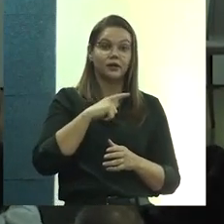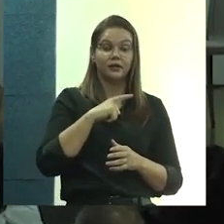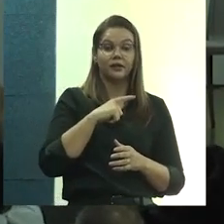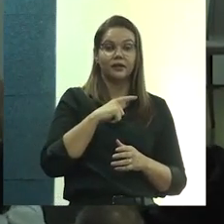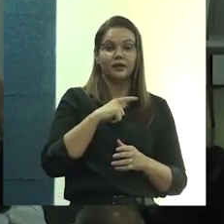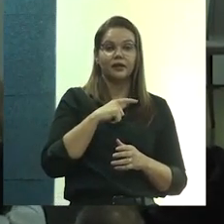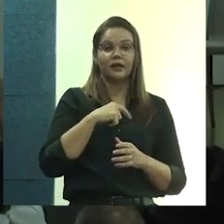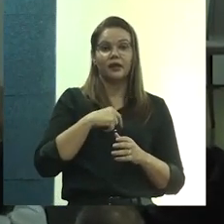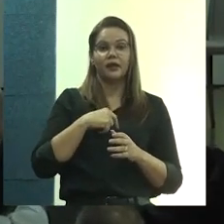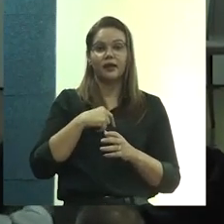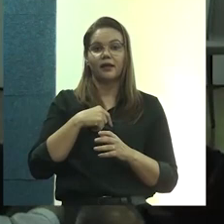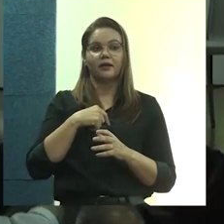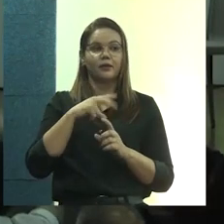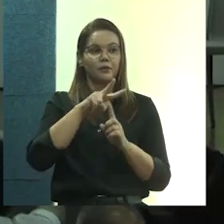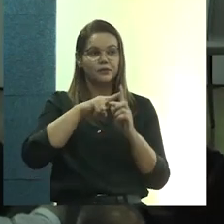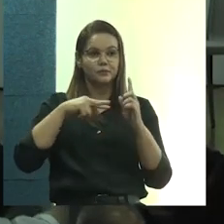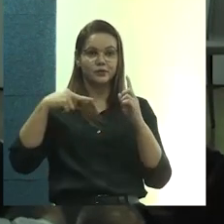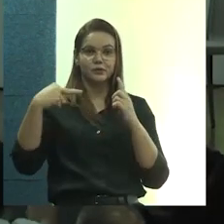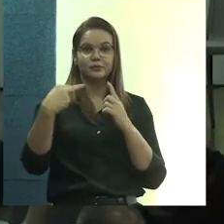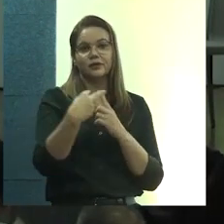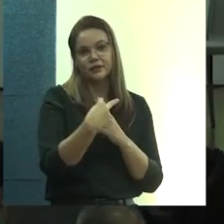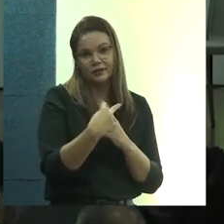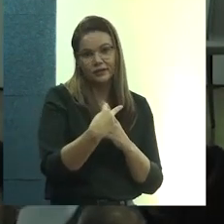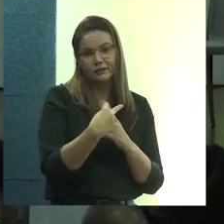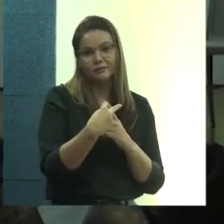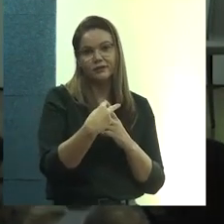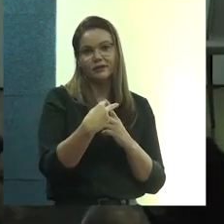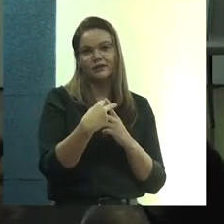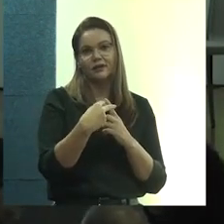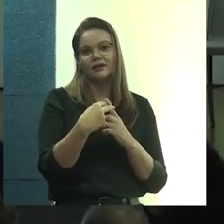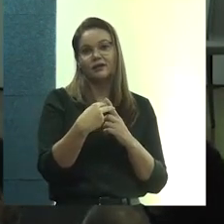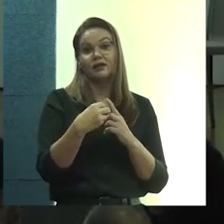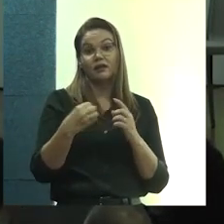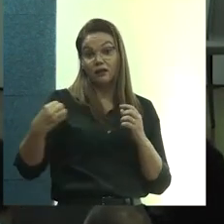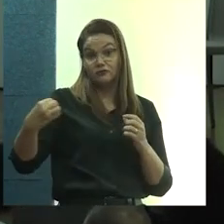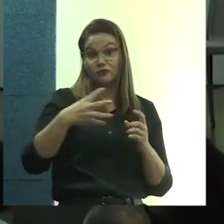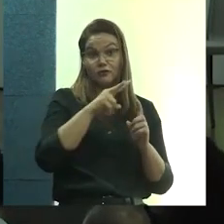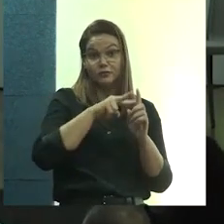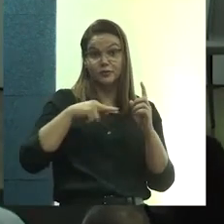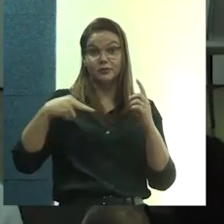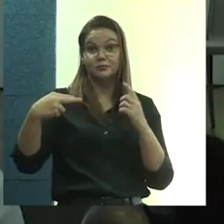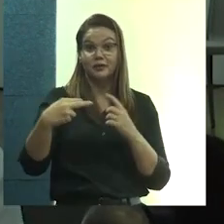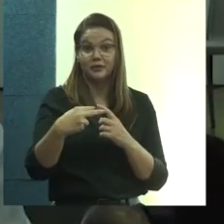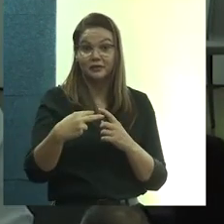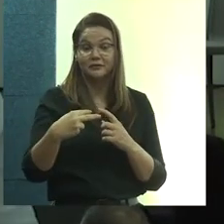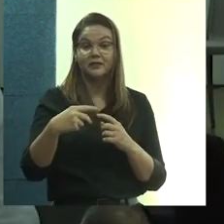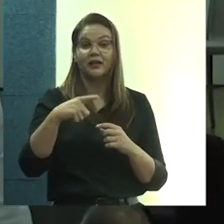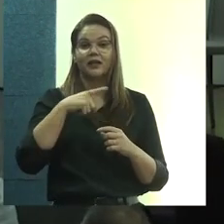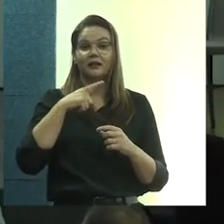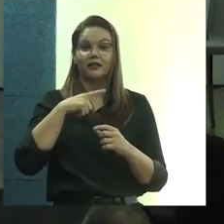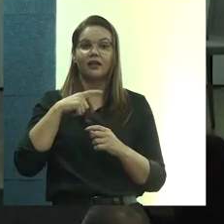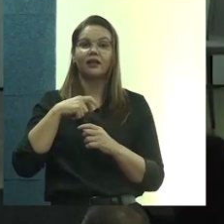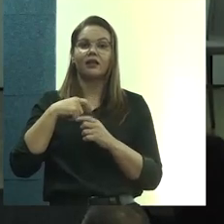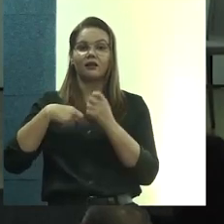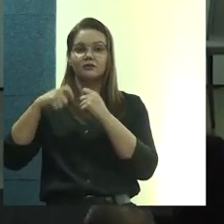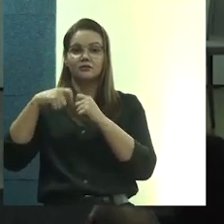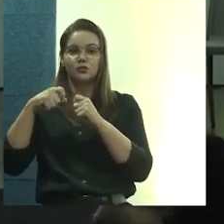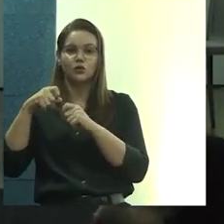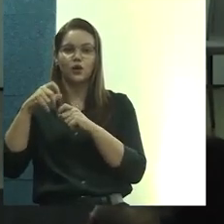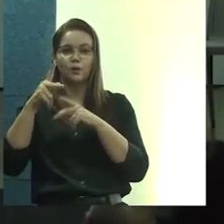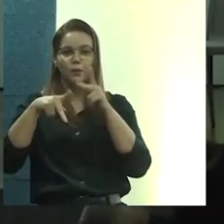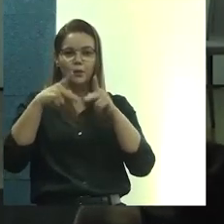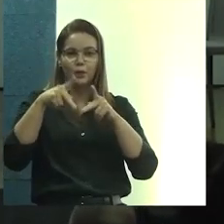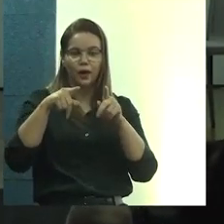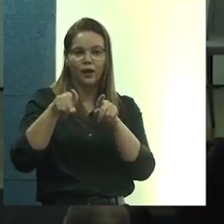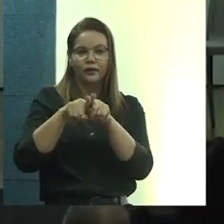Nas novas perspectivas, tá? Nas novas perspectivas, a gente tem, então, a CHAM, assessoria popular, a